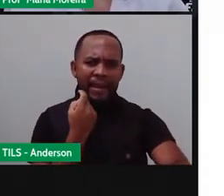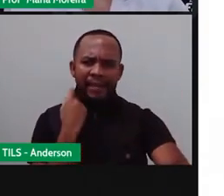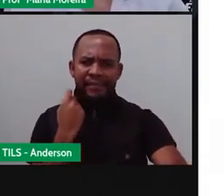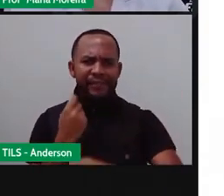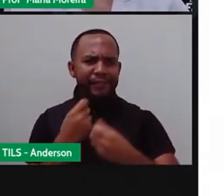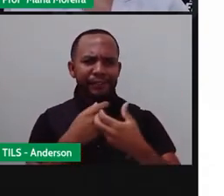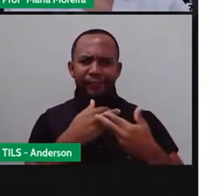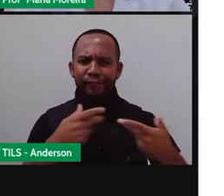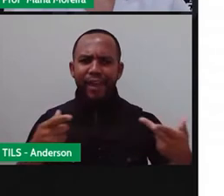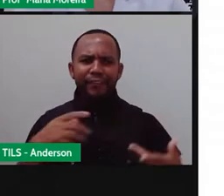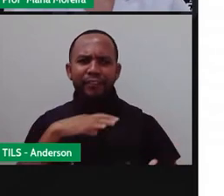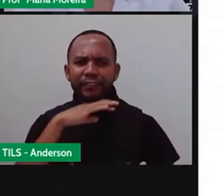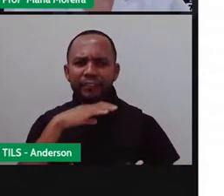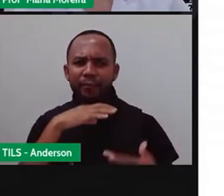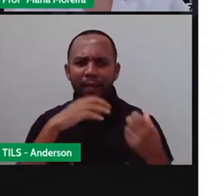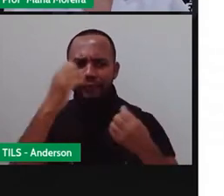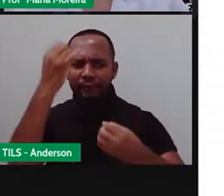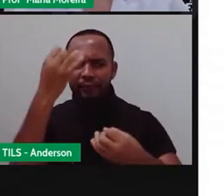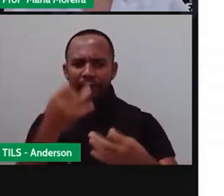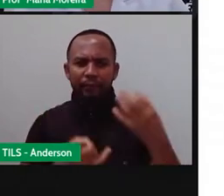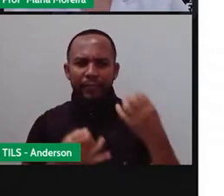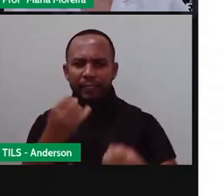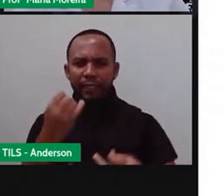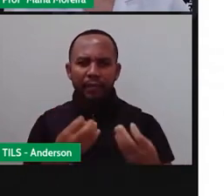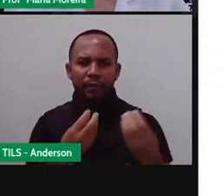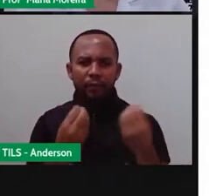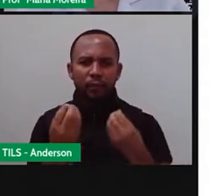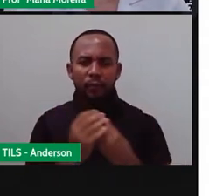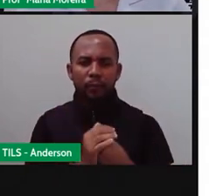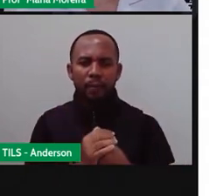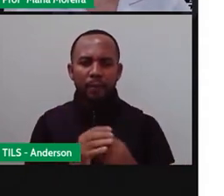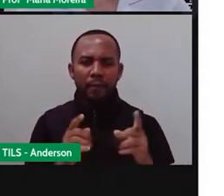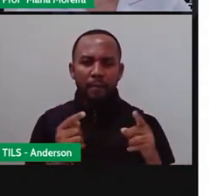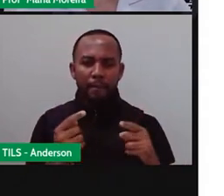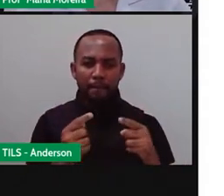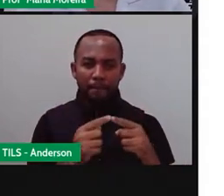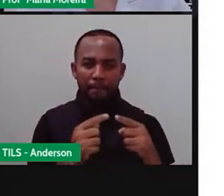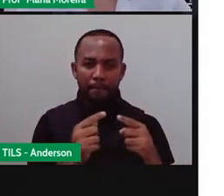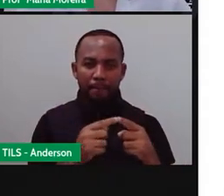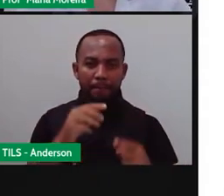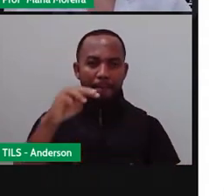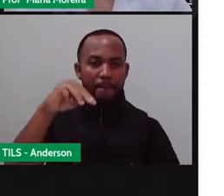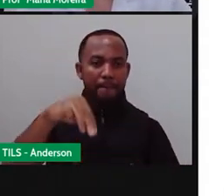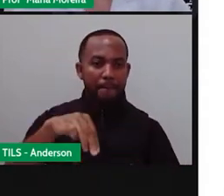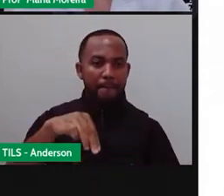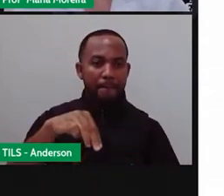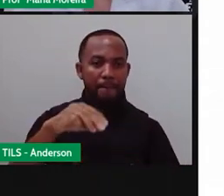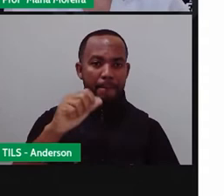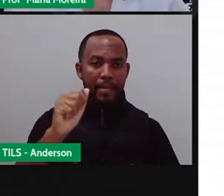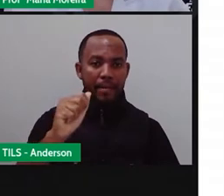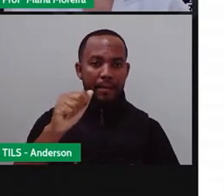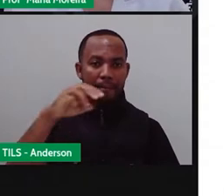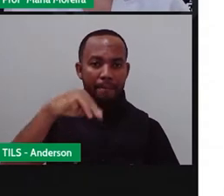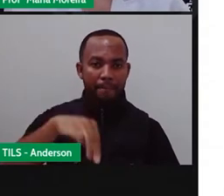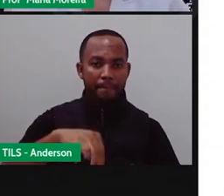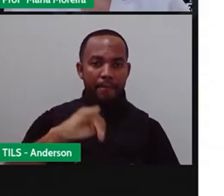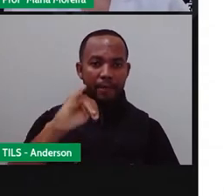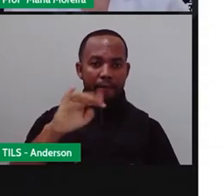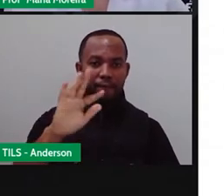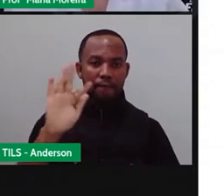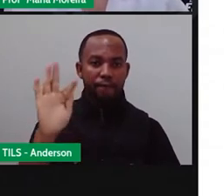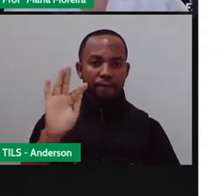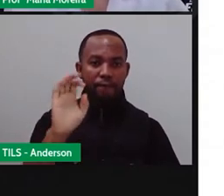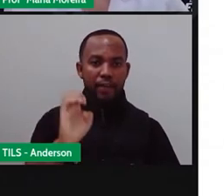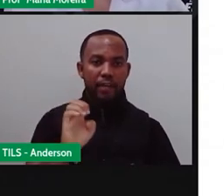anfíbios. E vamos começar falando sobre os mamíferos, não é isso? Bom, os mamíferos, eles têm como